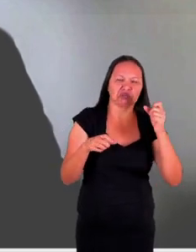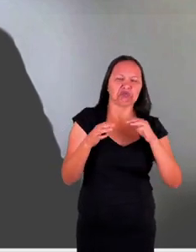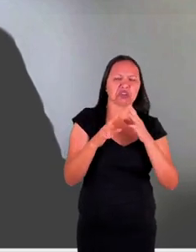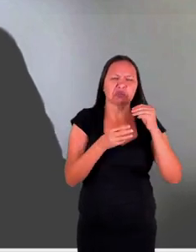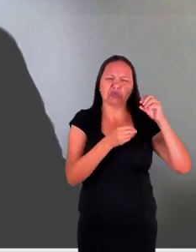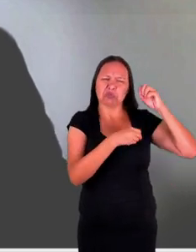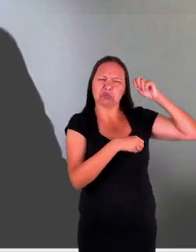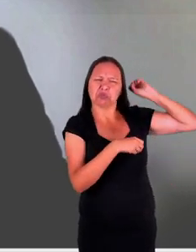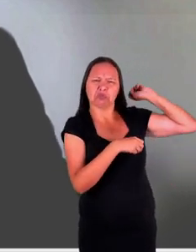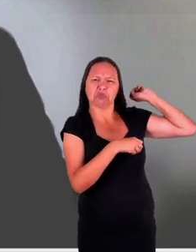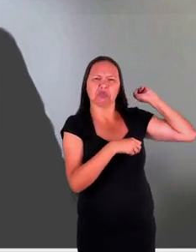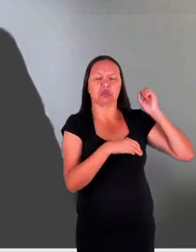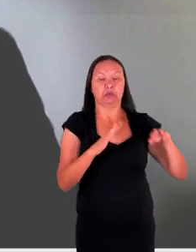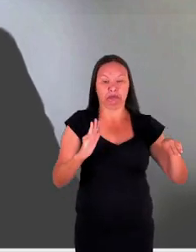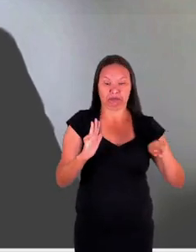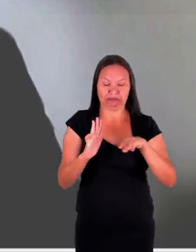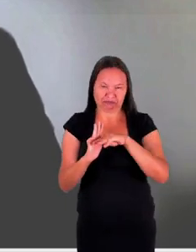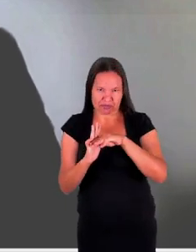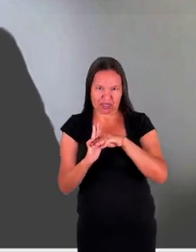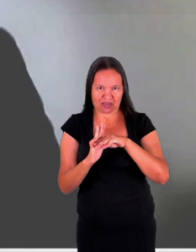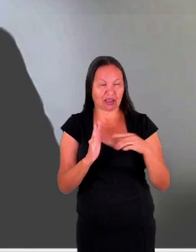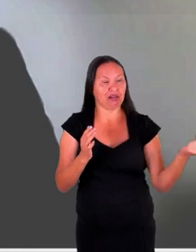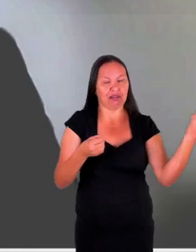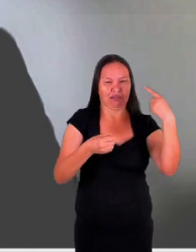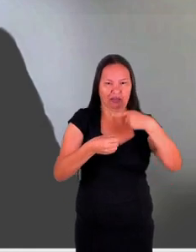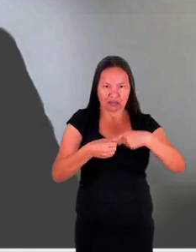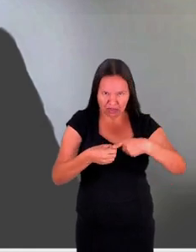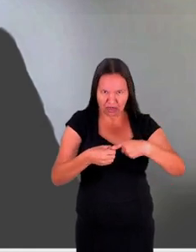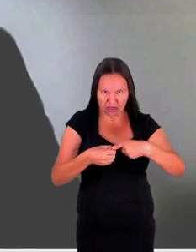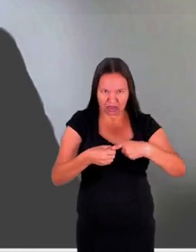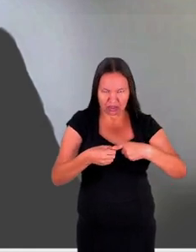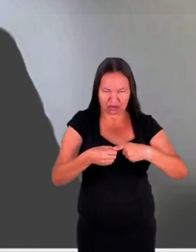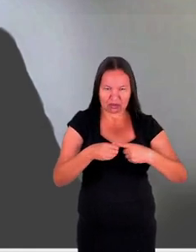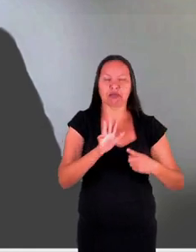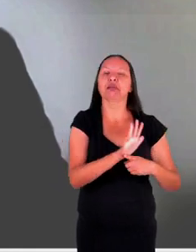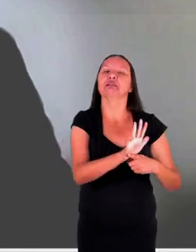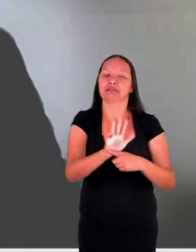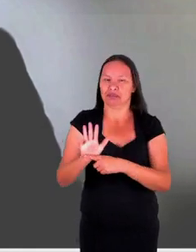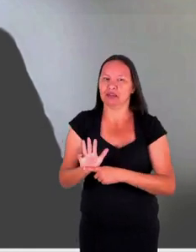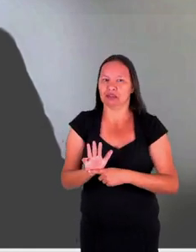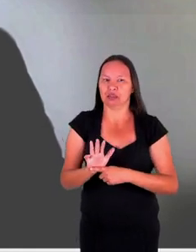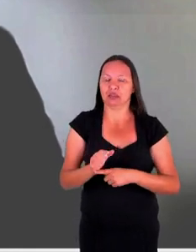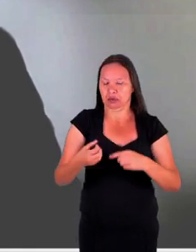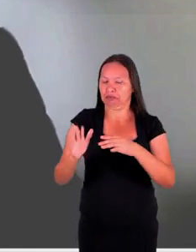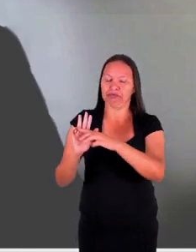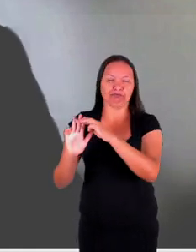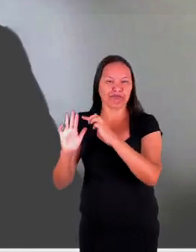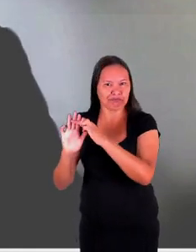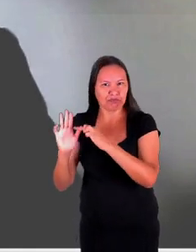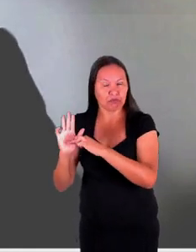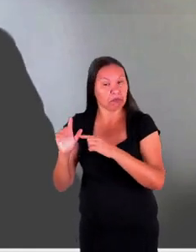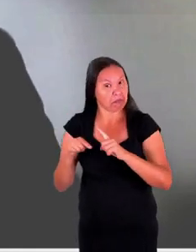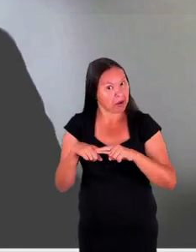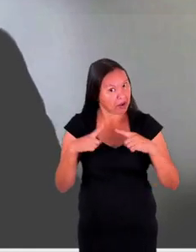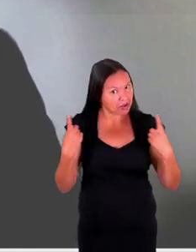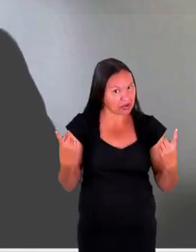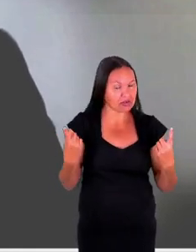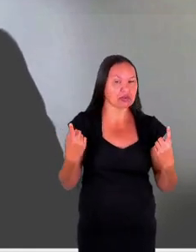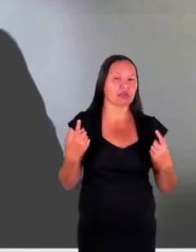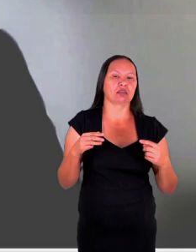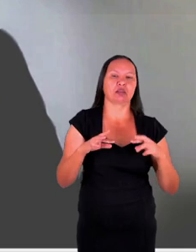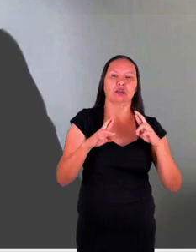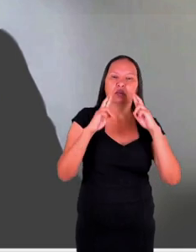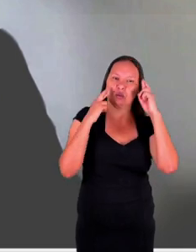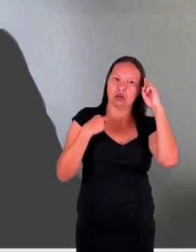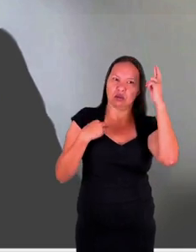anos, mas o impacto que elas trazem ainda é algo novidadeiro dentro do nosso sistema. As recentes resoluções